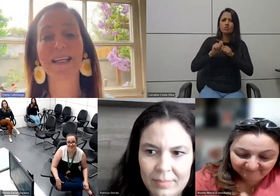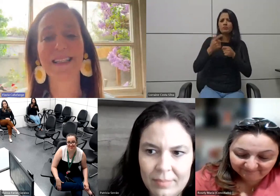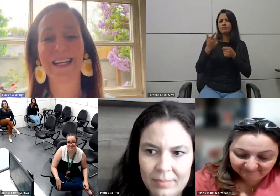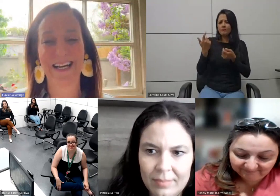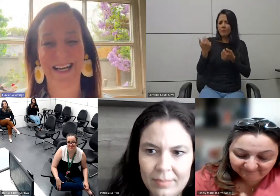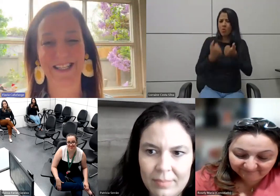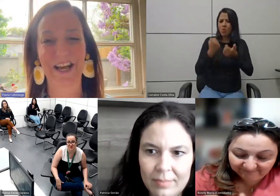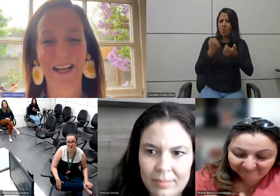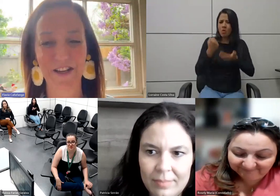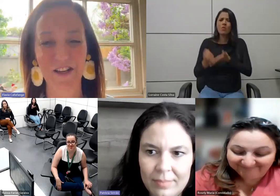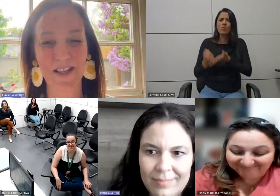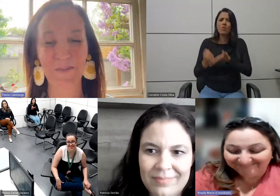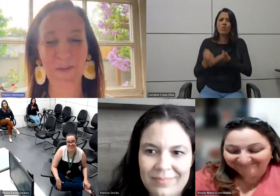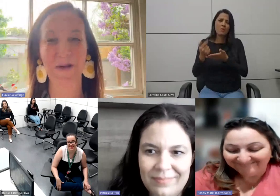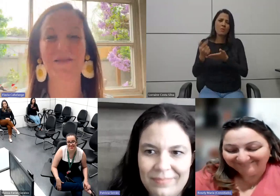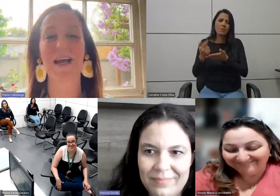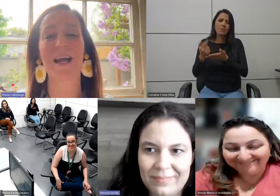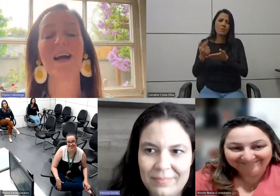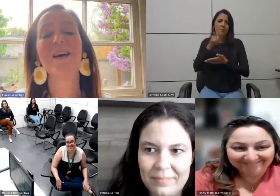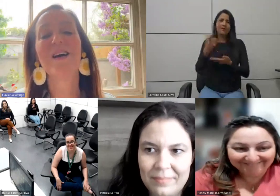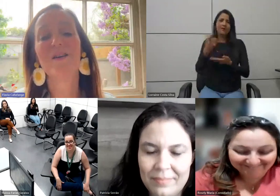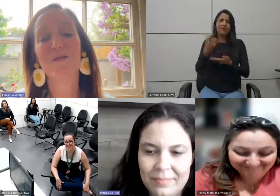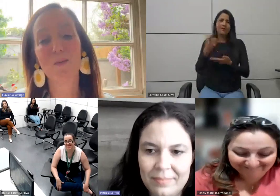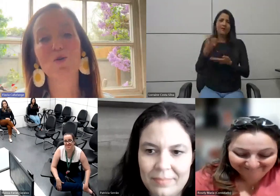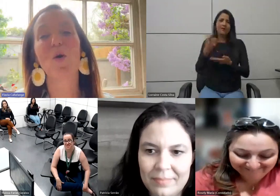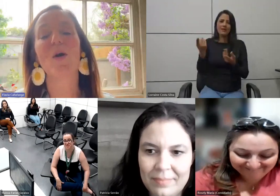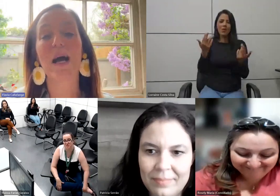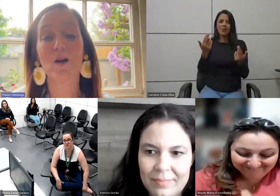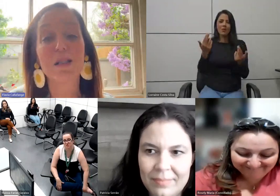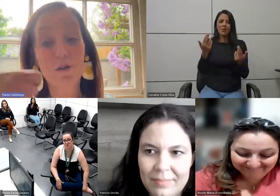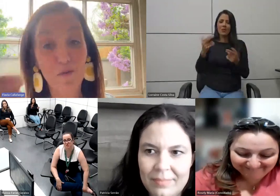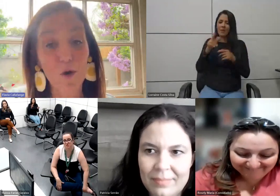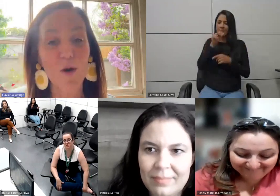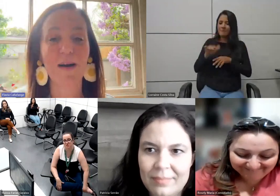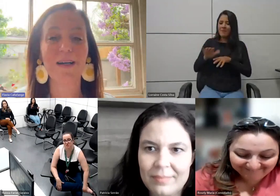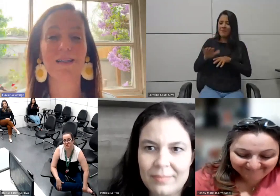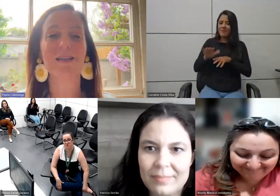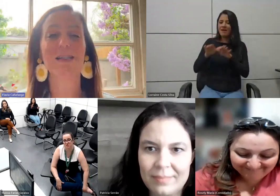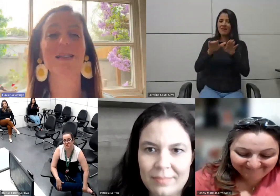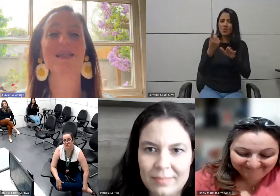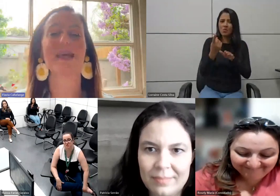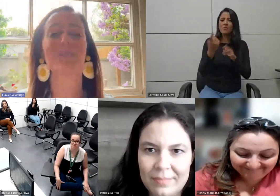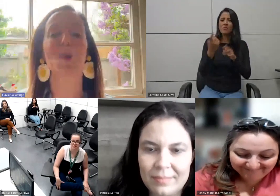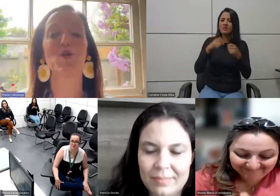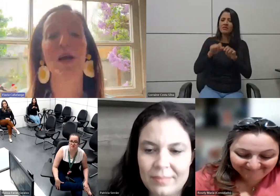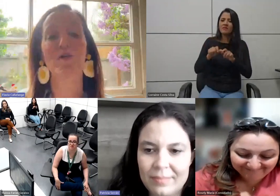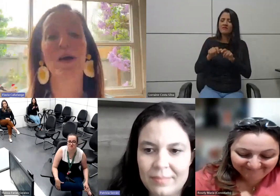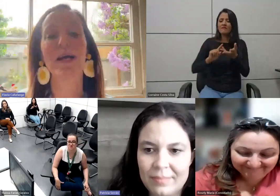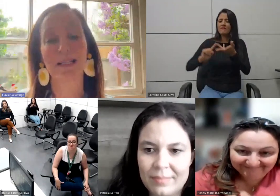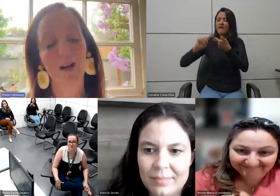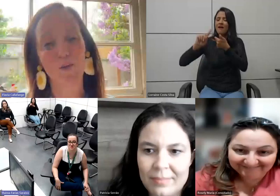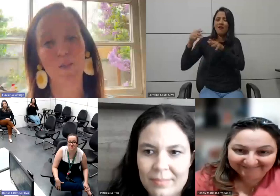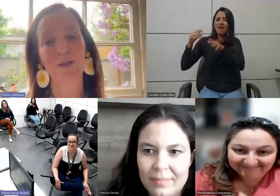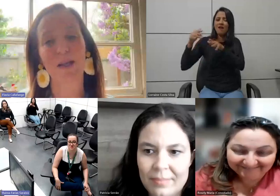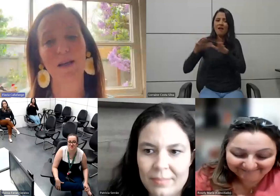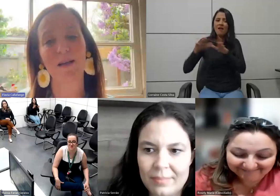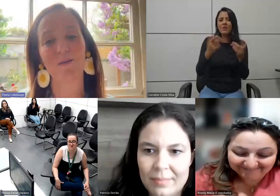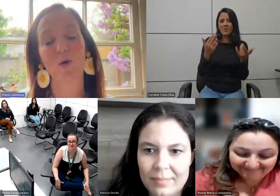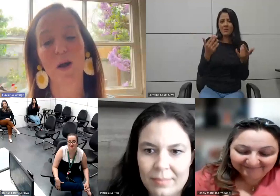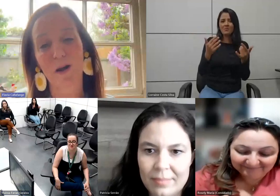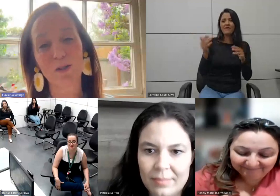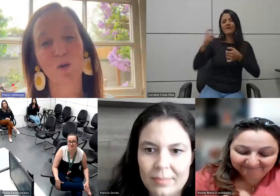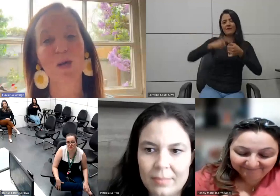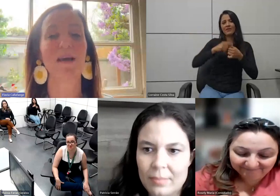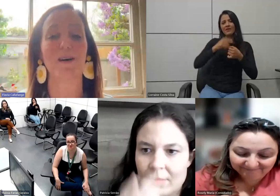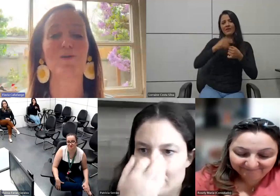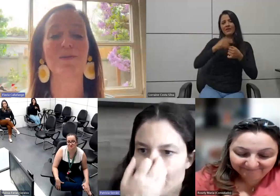primavera já que a gente está na primavera vamos colocar nossa flor nesse nesse projeto aí cada um poder